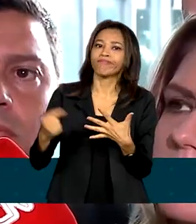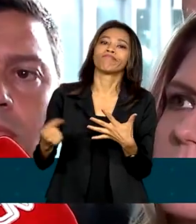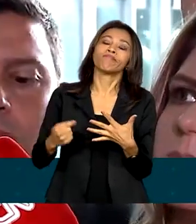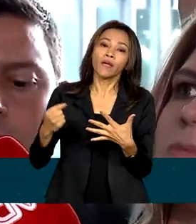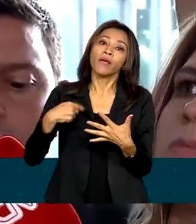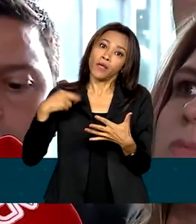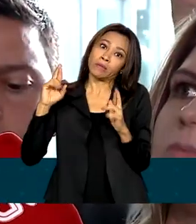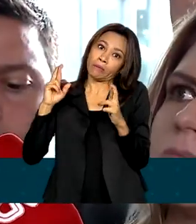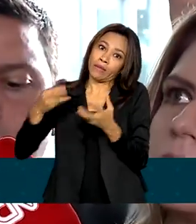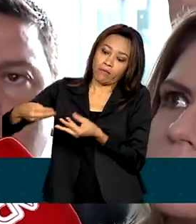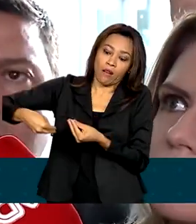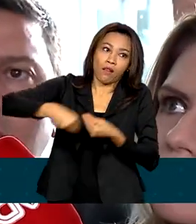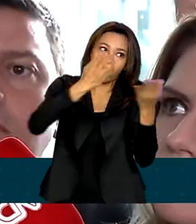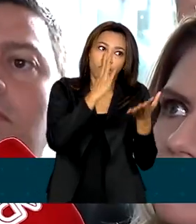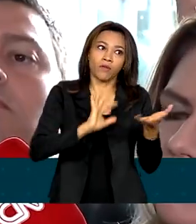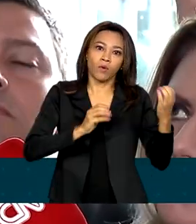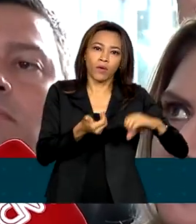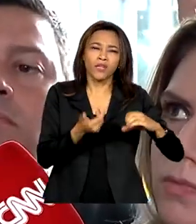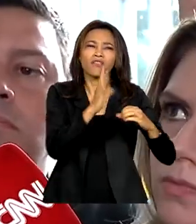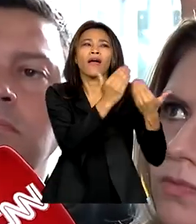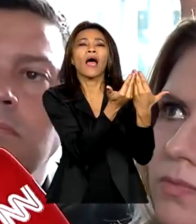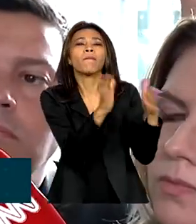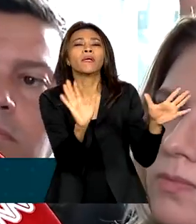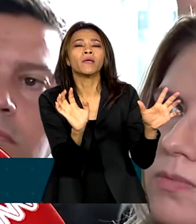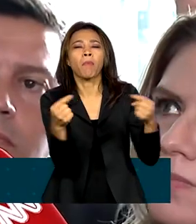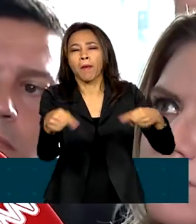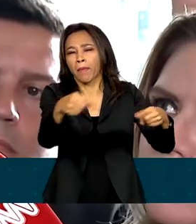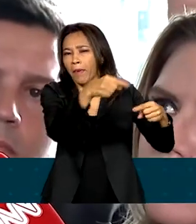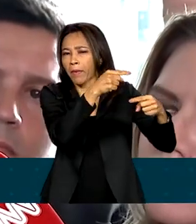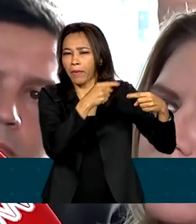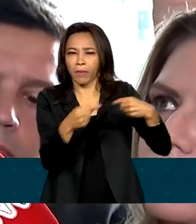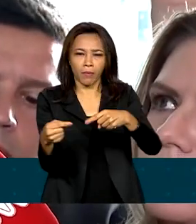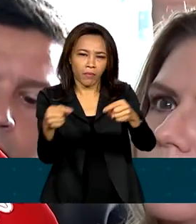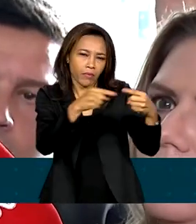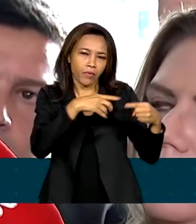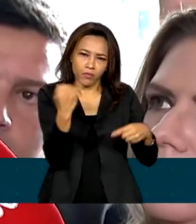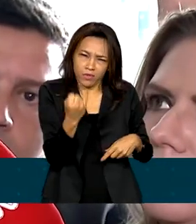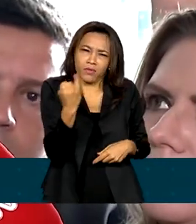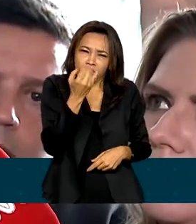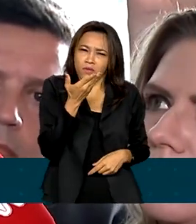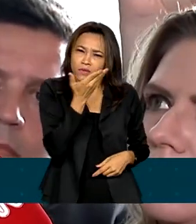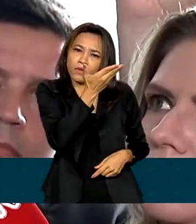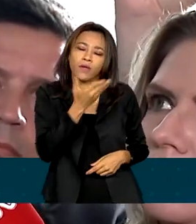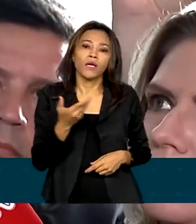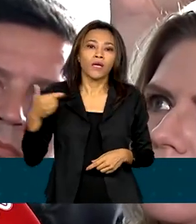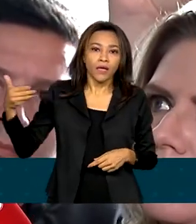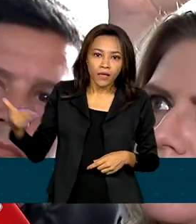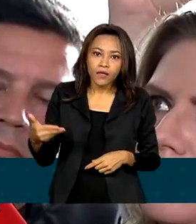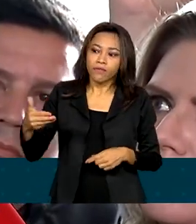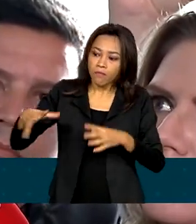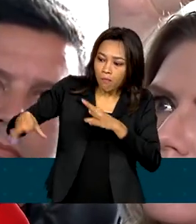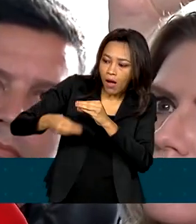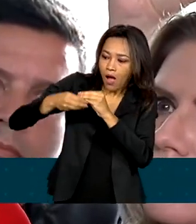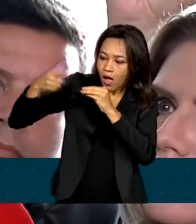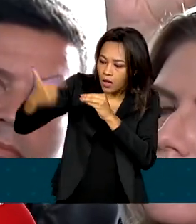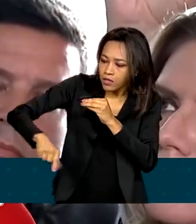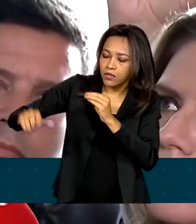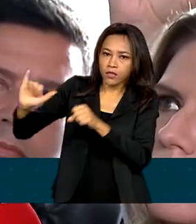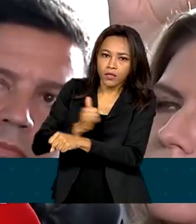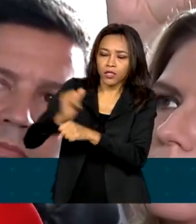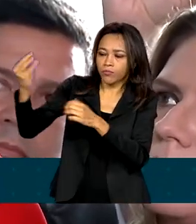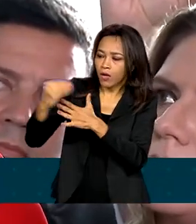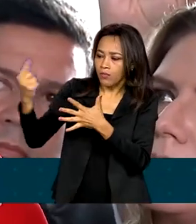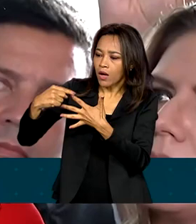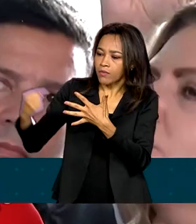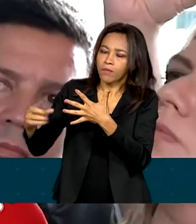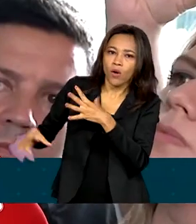Congresso isso, já vai abrir um espaço de discussão importante e, com as medidas que vão se somar ao arcabouço, que